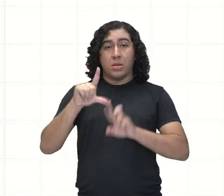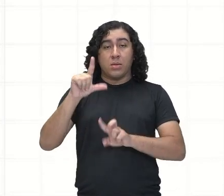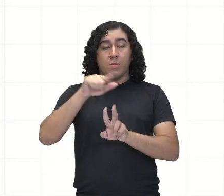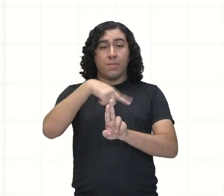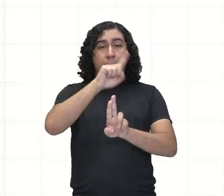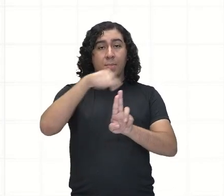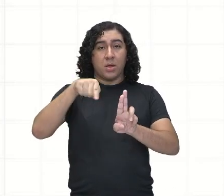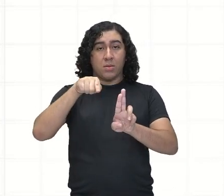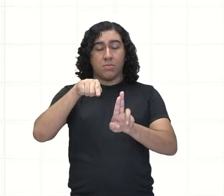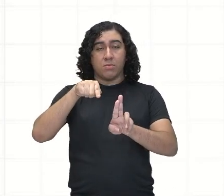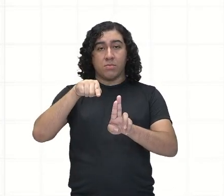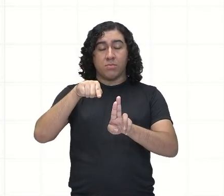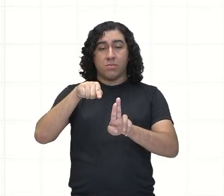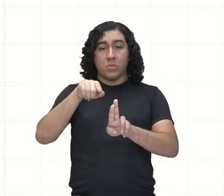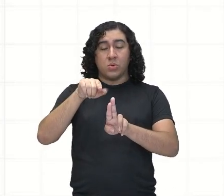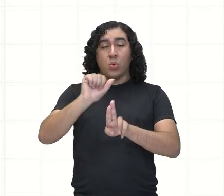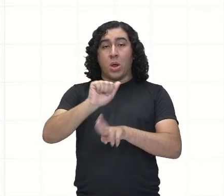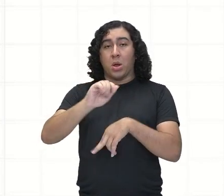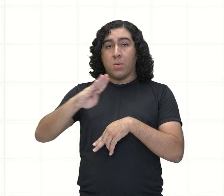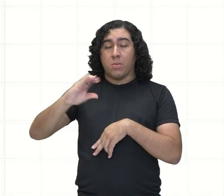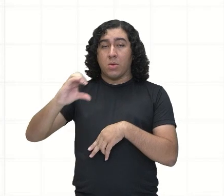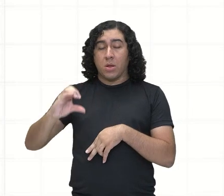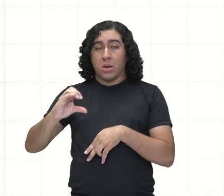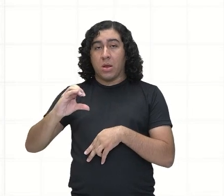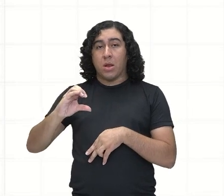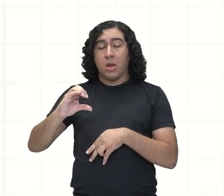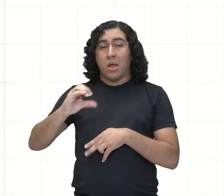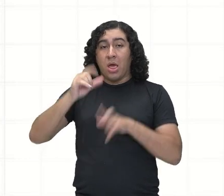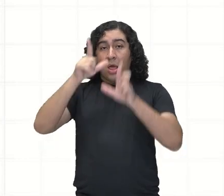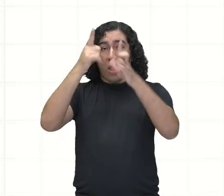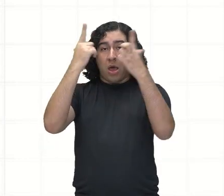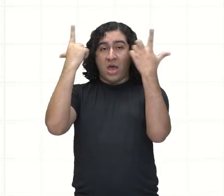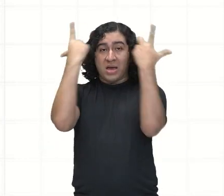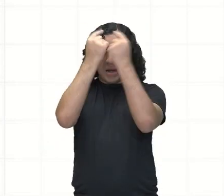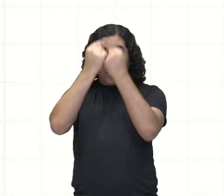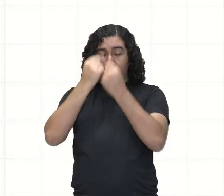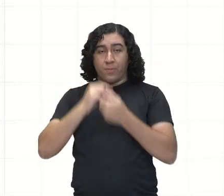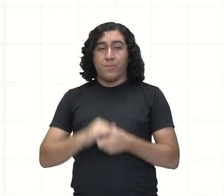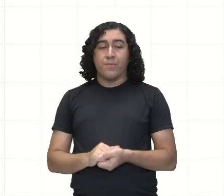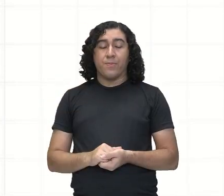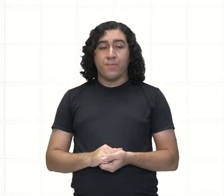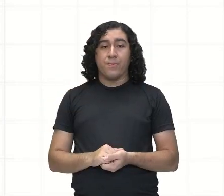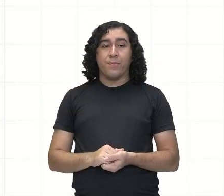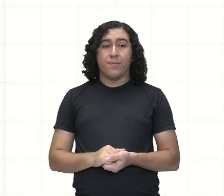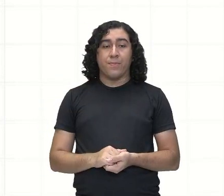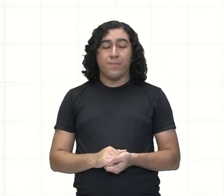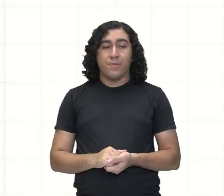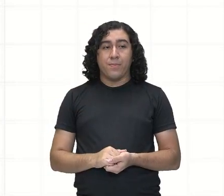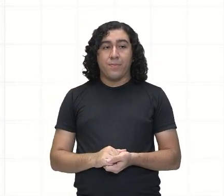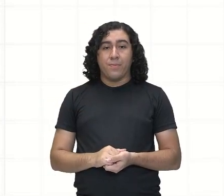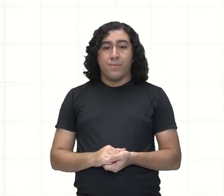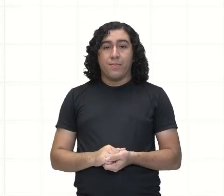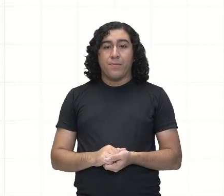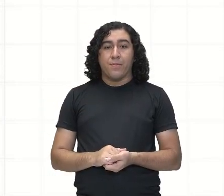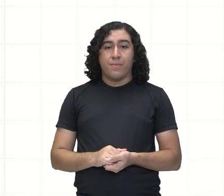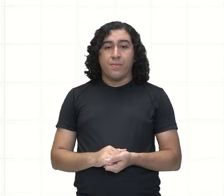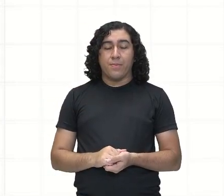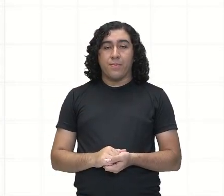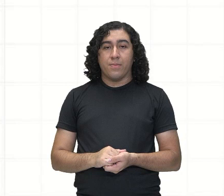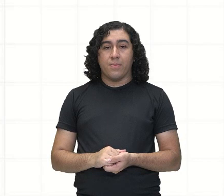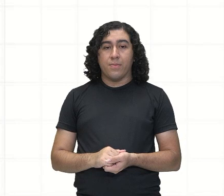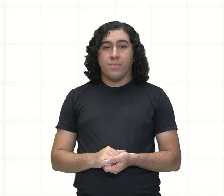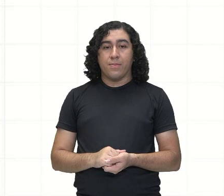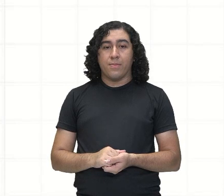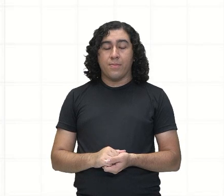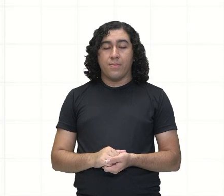do alfabeto grego, tá? O famoso pi. Pronto. Vejam que aqui nós temos, né?